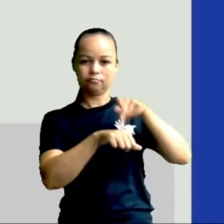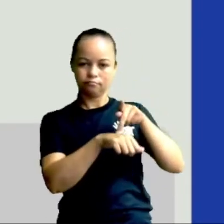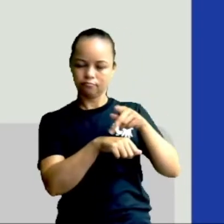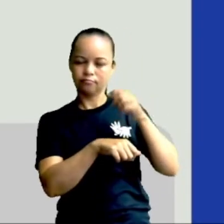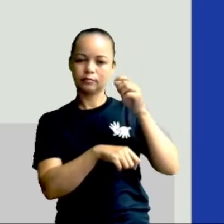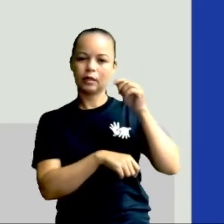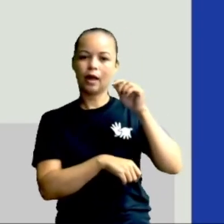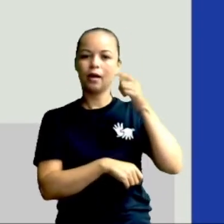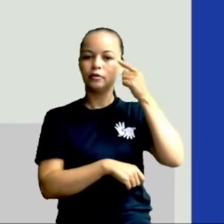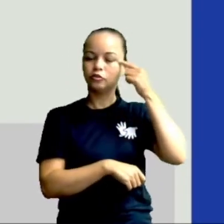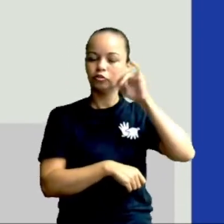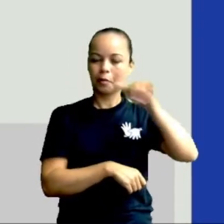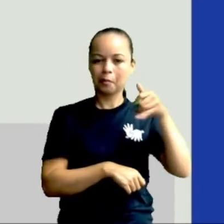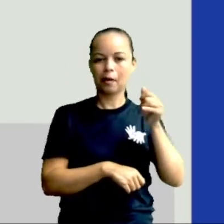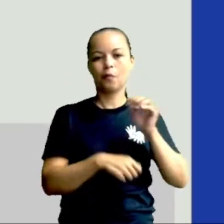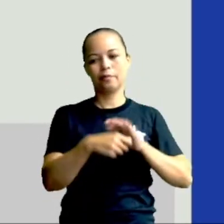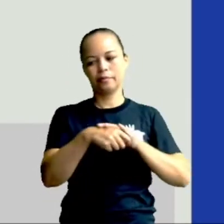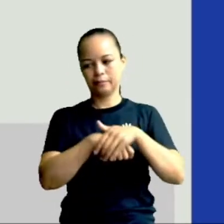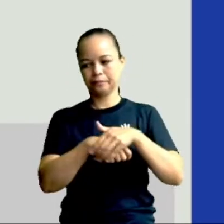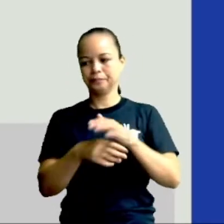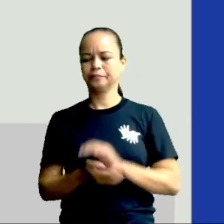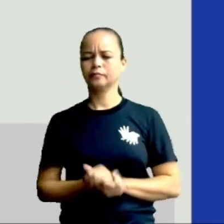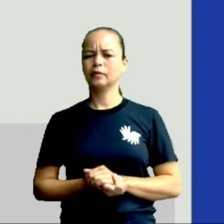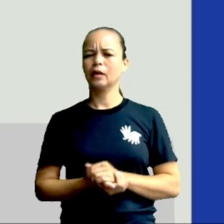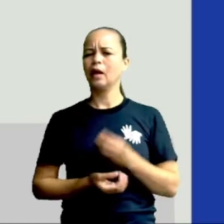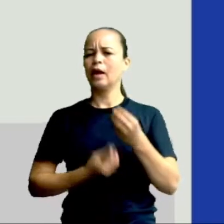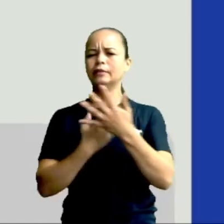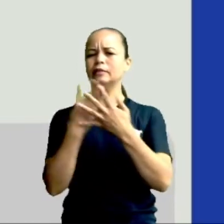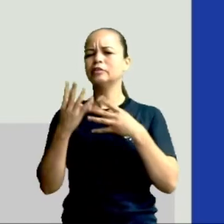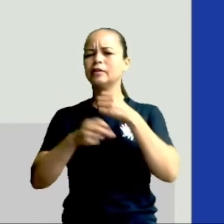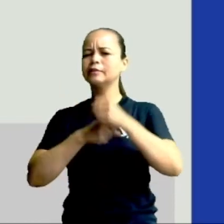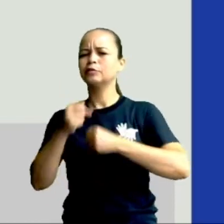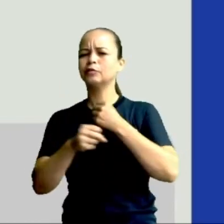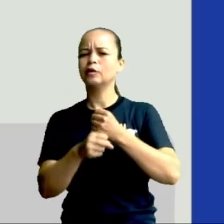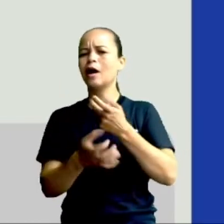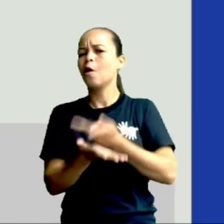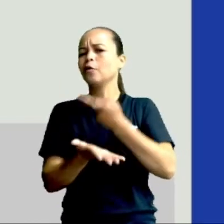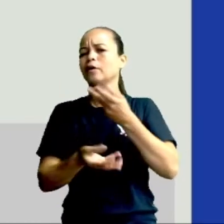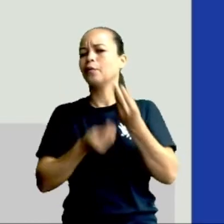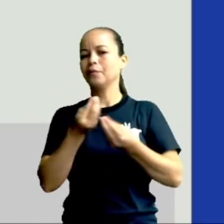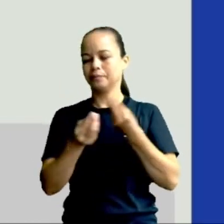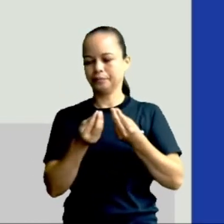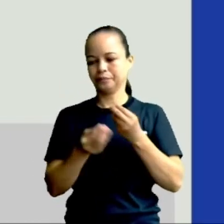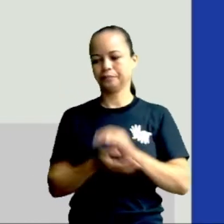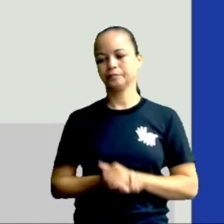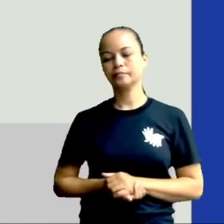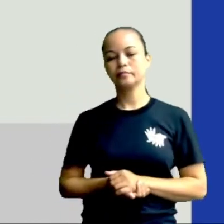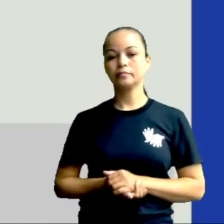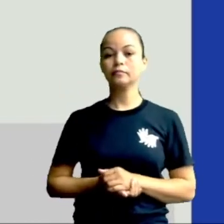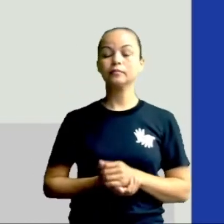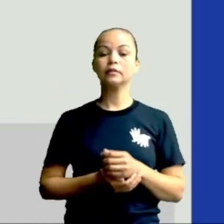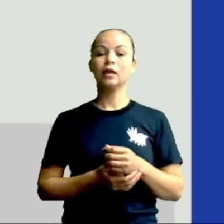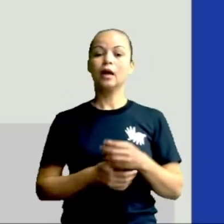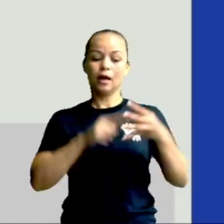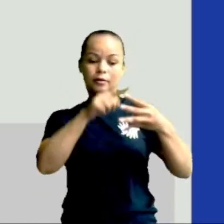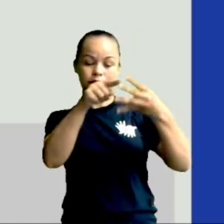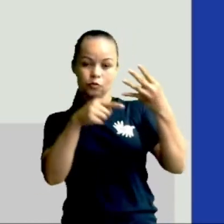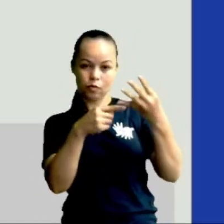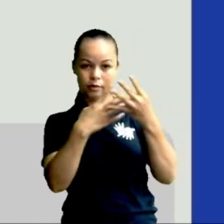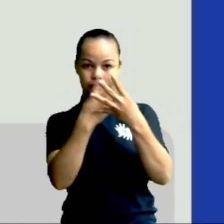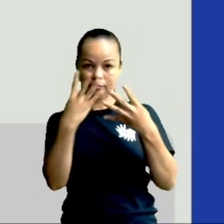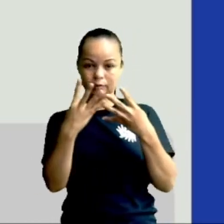E o movimento das estações do ano, professora, como é que isso acontece? É isso que a gente vai estudar agora. as quatro estações foram